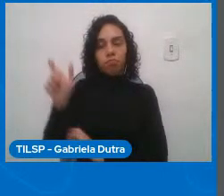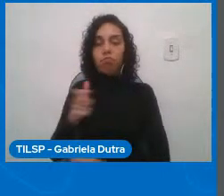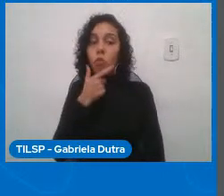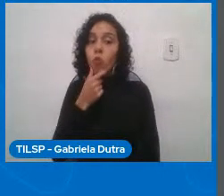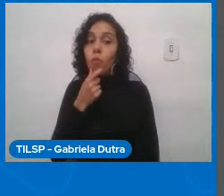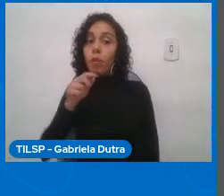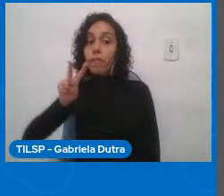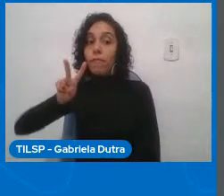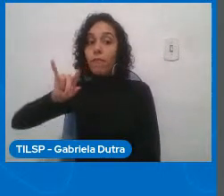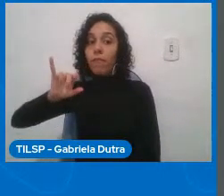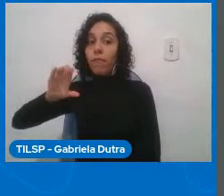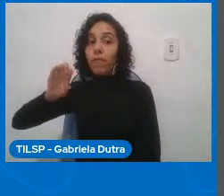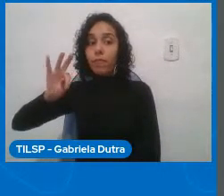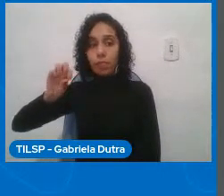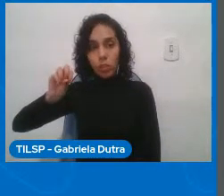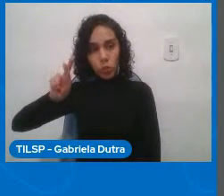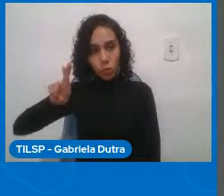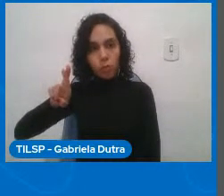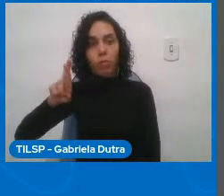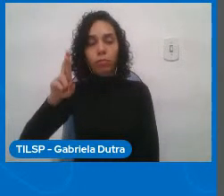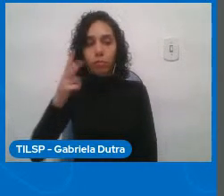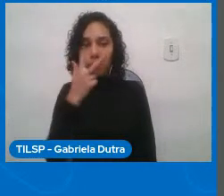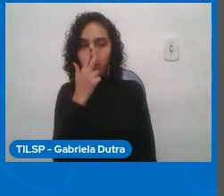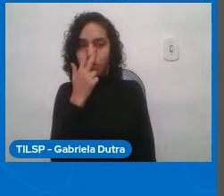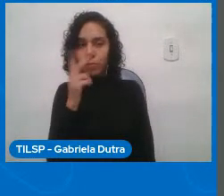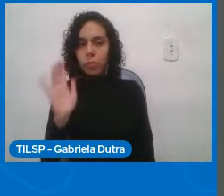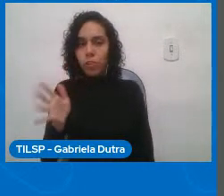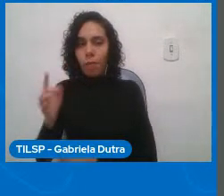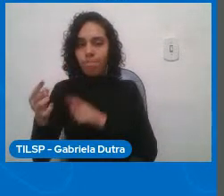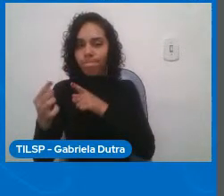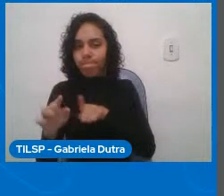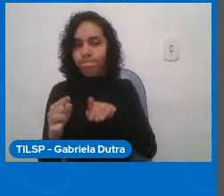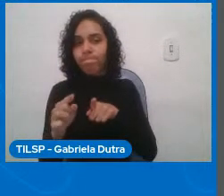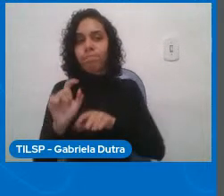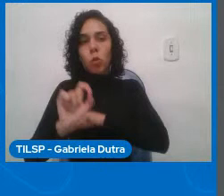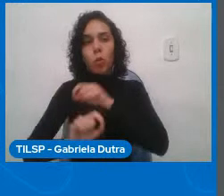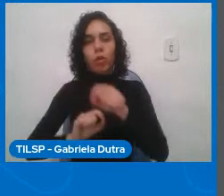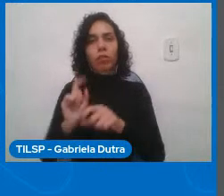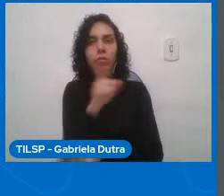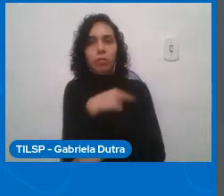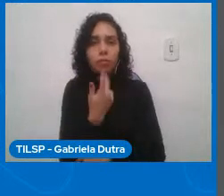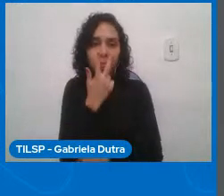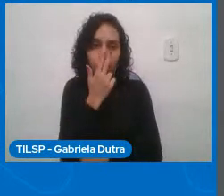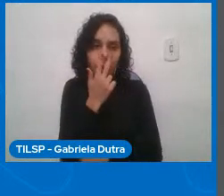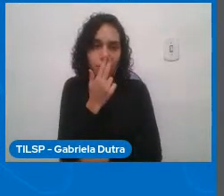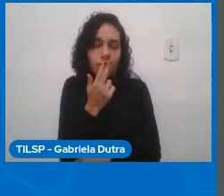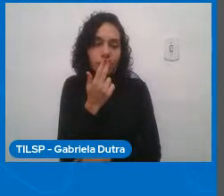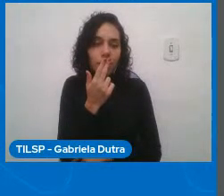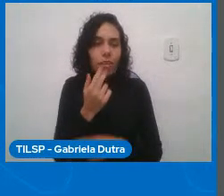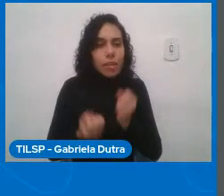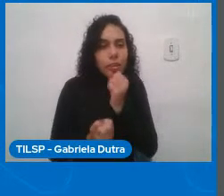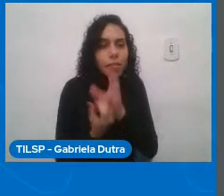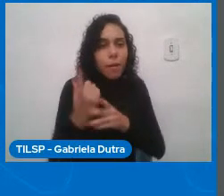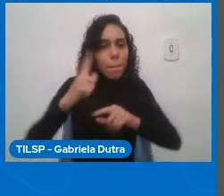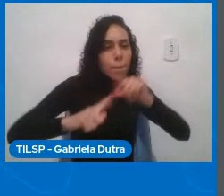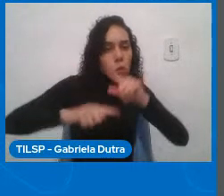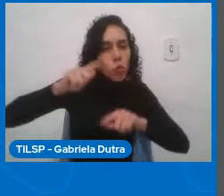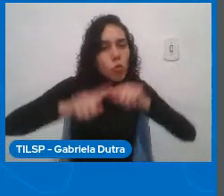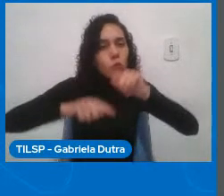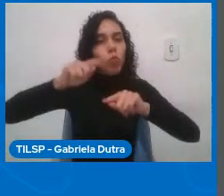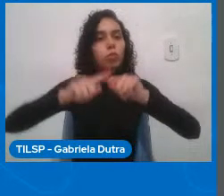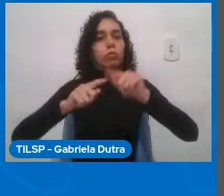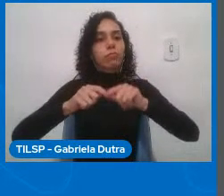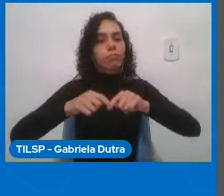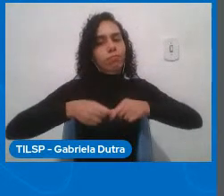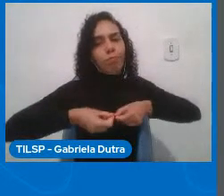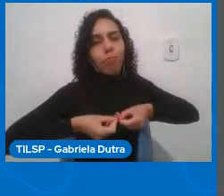noção de nós produzirmos produtos e produtos e produtos e despejarmos no mundo. Então, ele